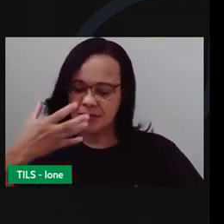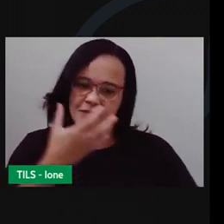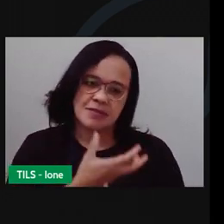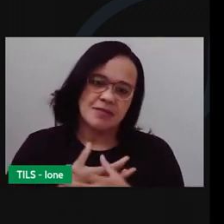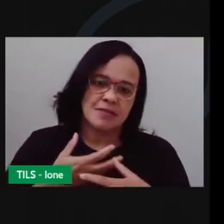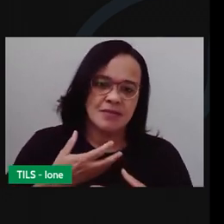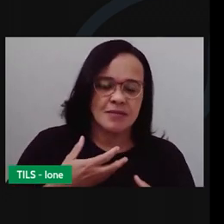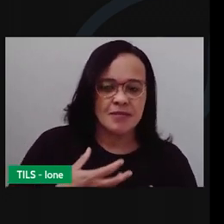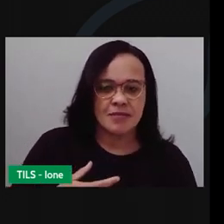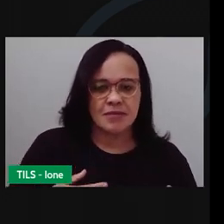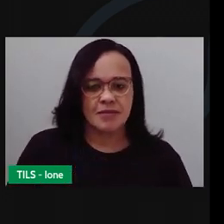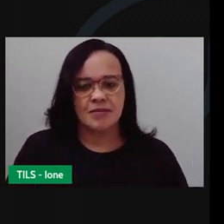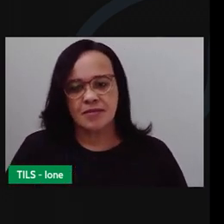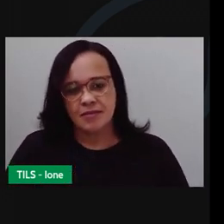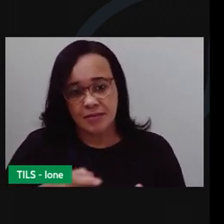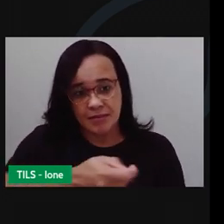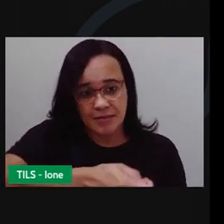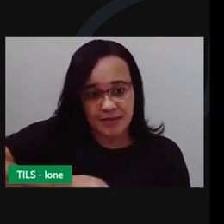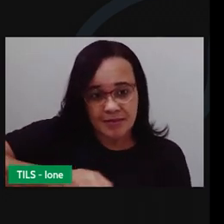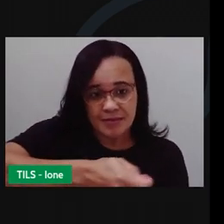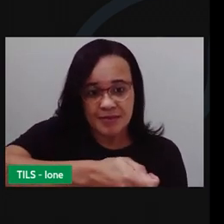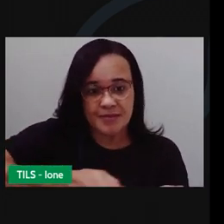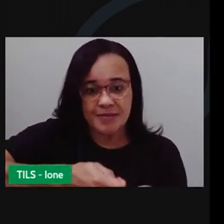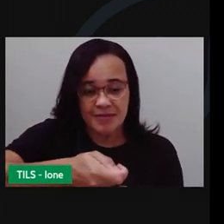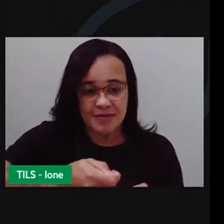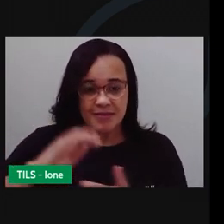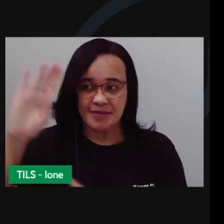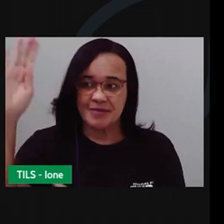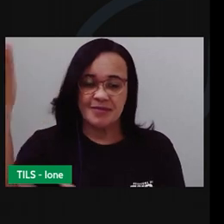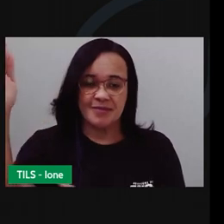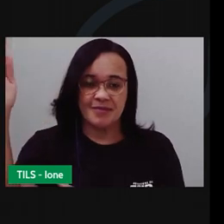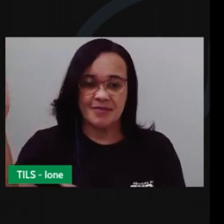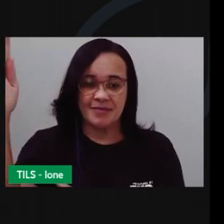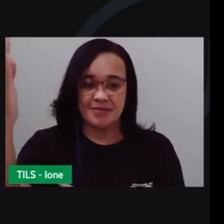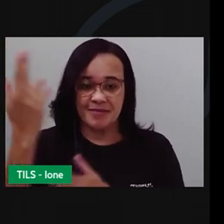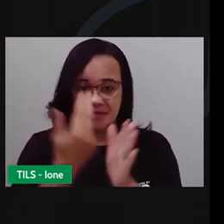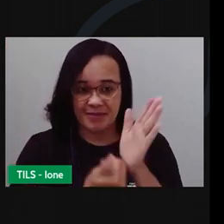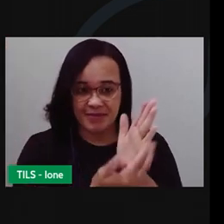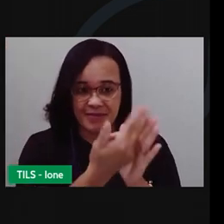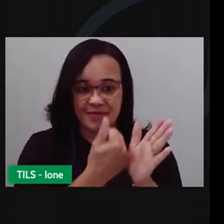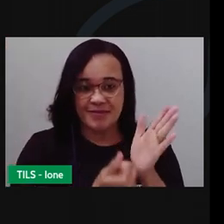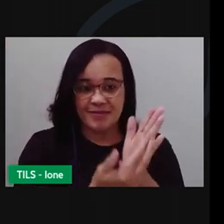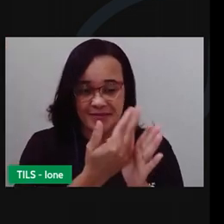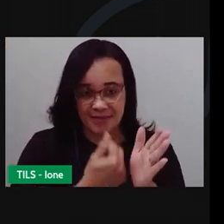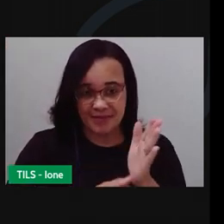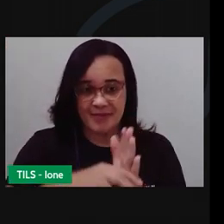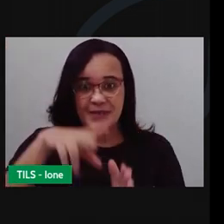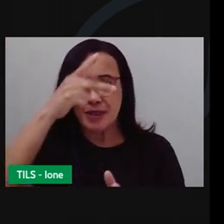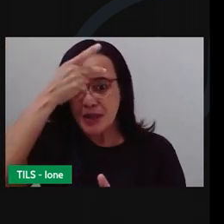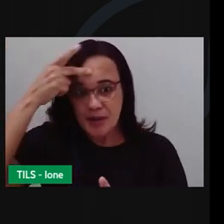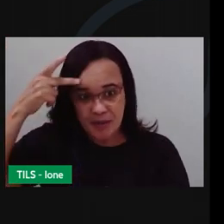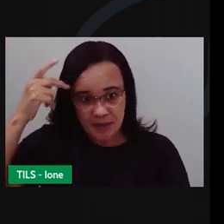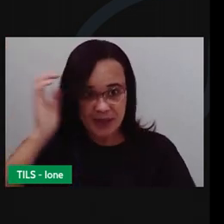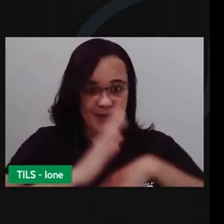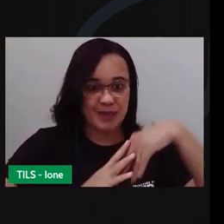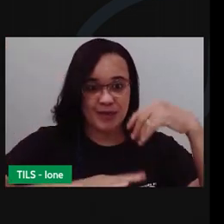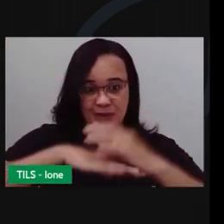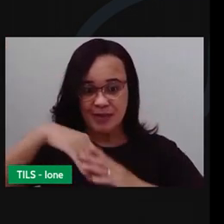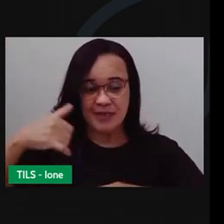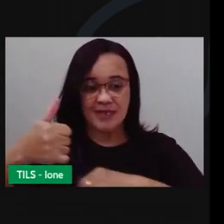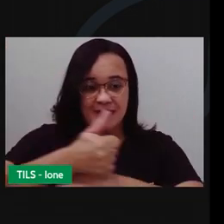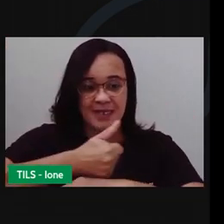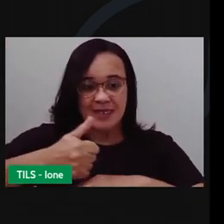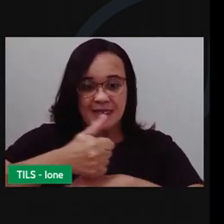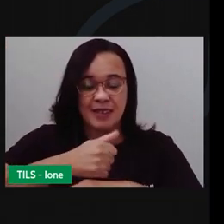Acaba em xilogradura, trabalho de artesão, Que esculpe em madeira,